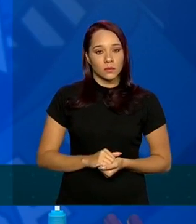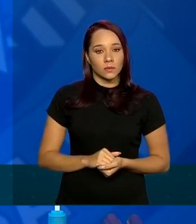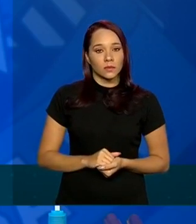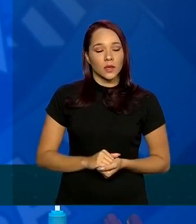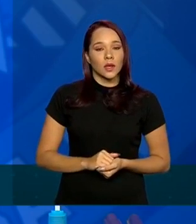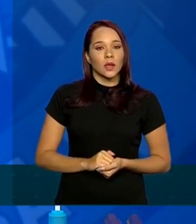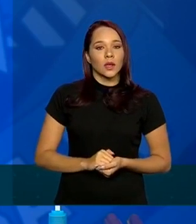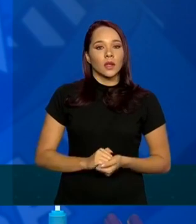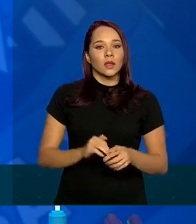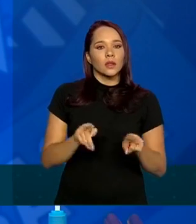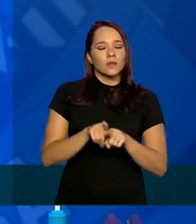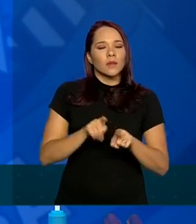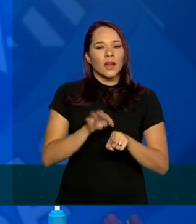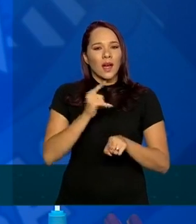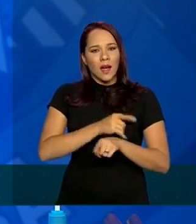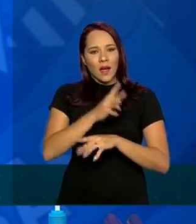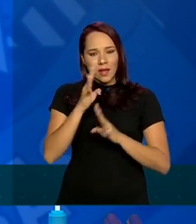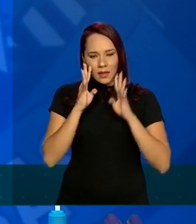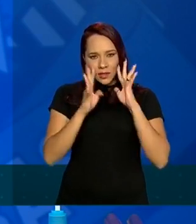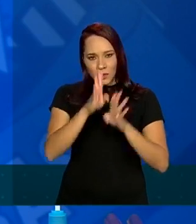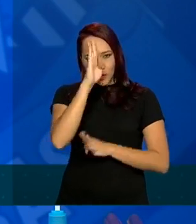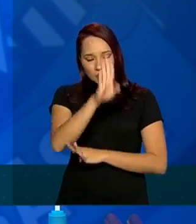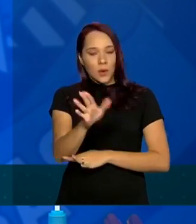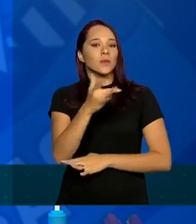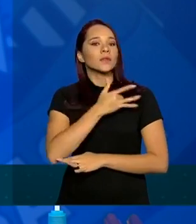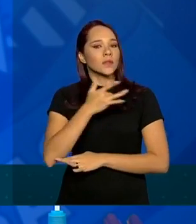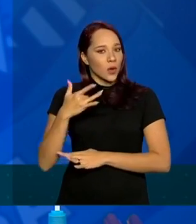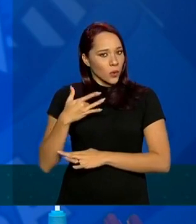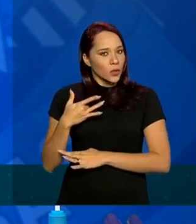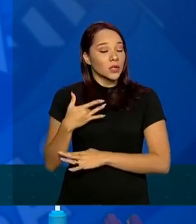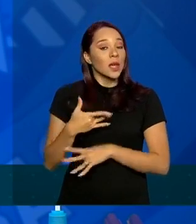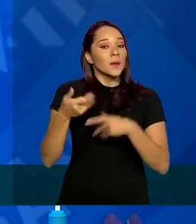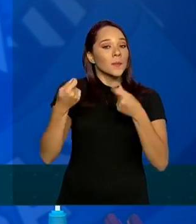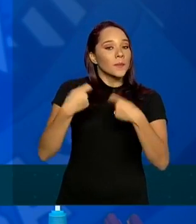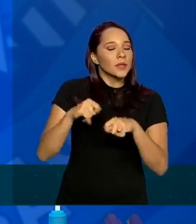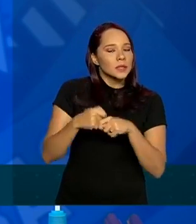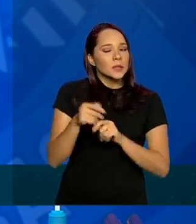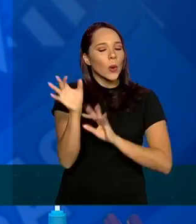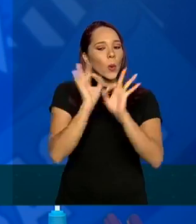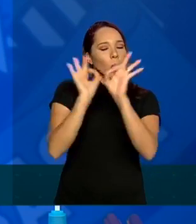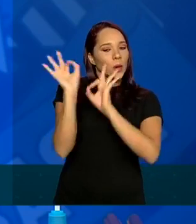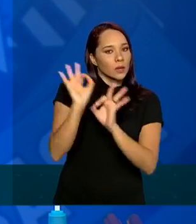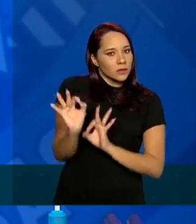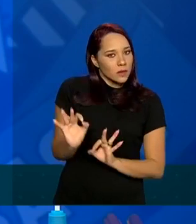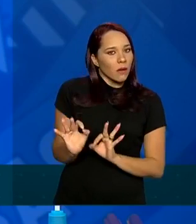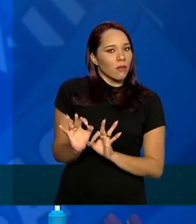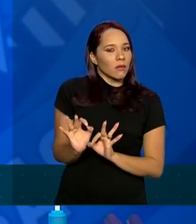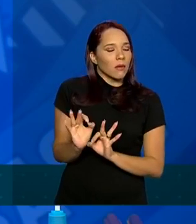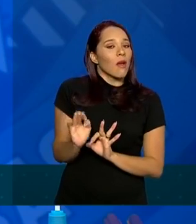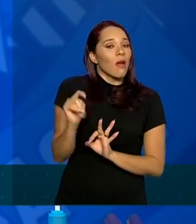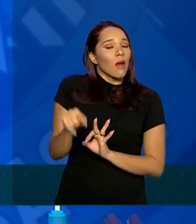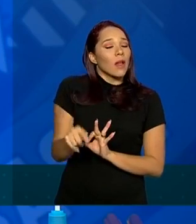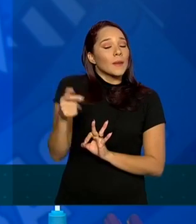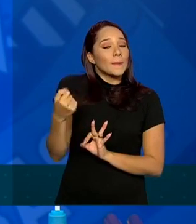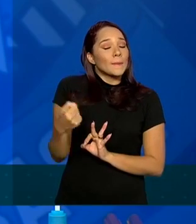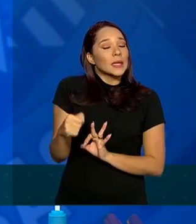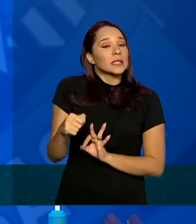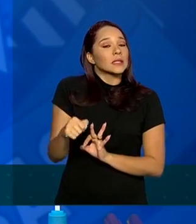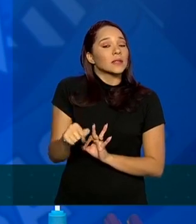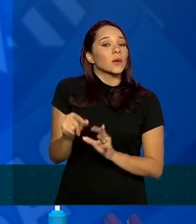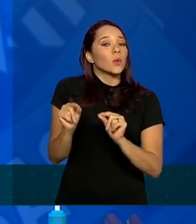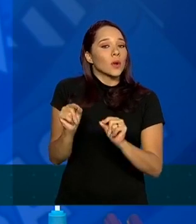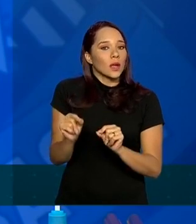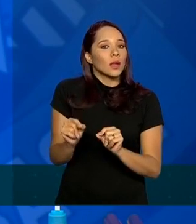A Rede de Atenção Primária Saúde, ela tem que estar organizada. Ela tem que permitir